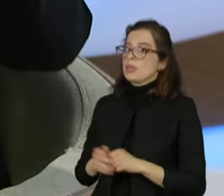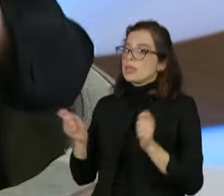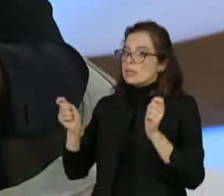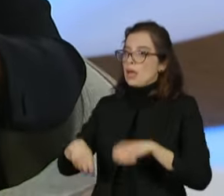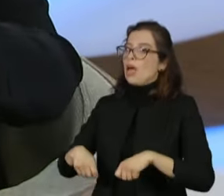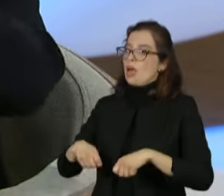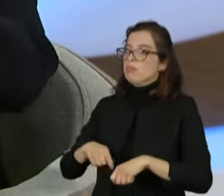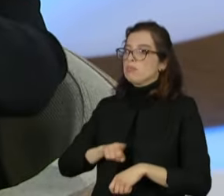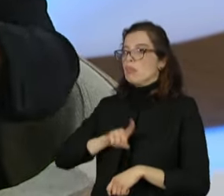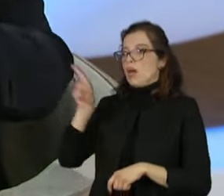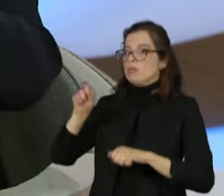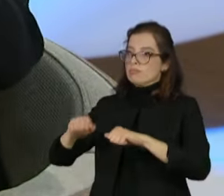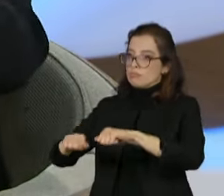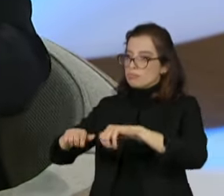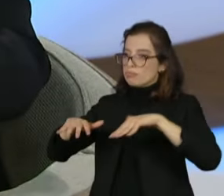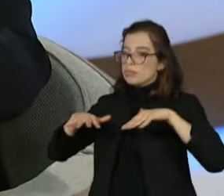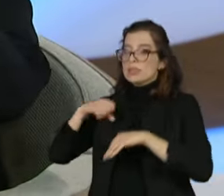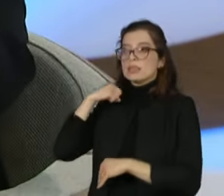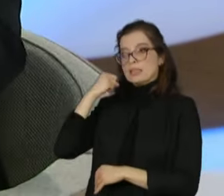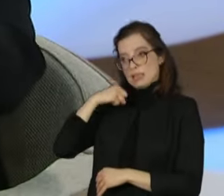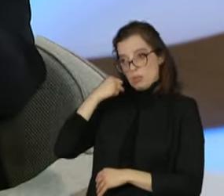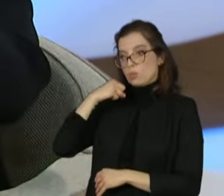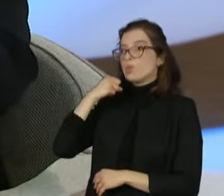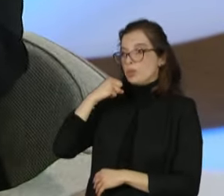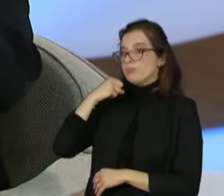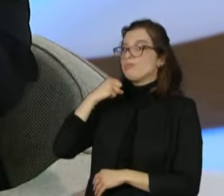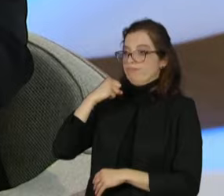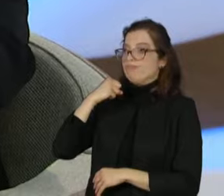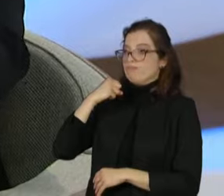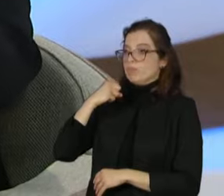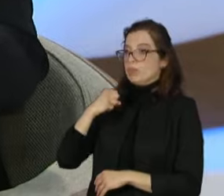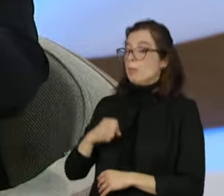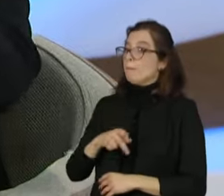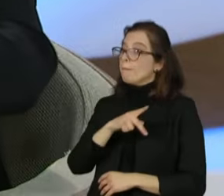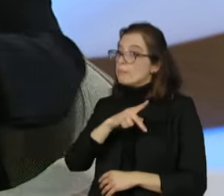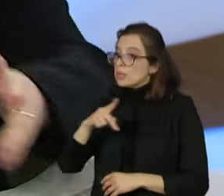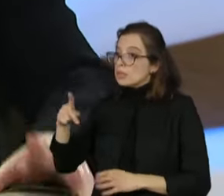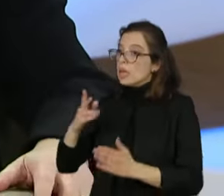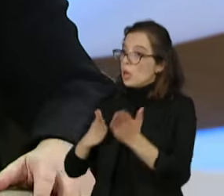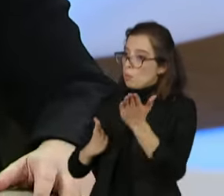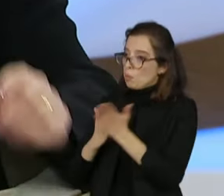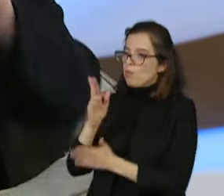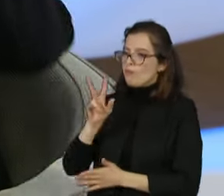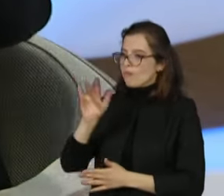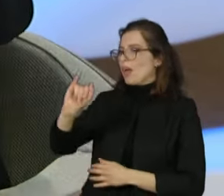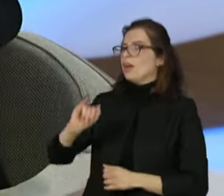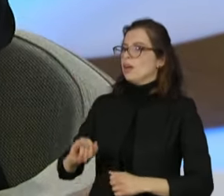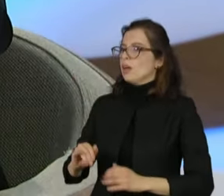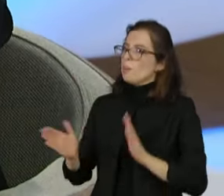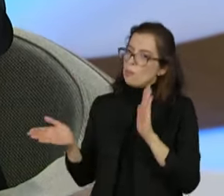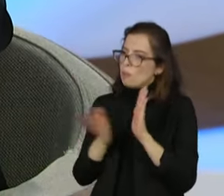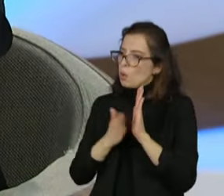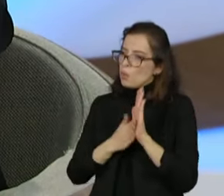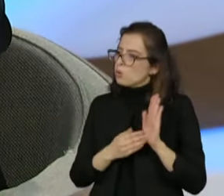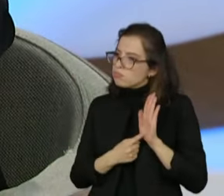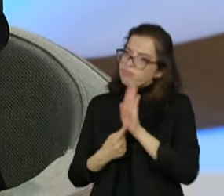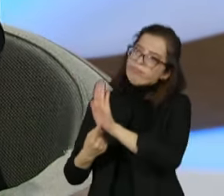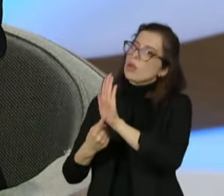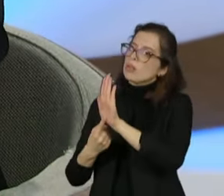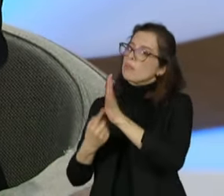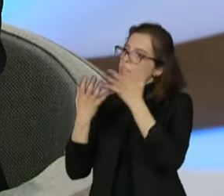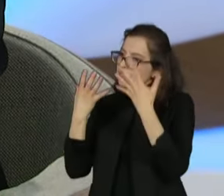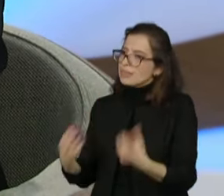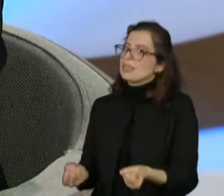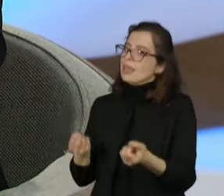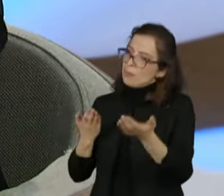Senado e dizer, essa reforma é suficiente, vamos aprová-la com alguns ajustes pequenos que ainda têm que ser feitos. É possível votar, portanto, no